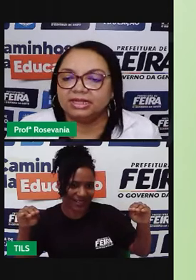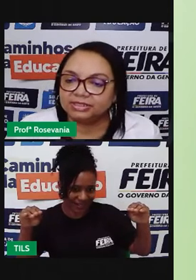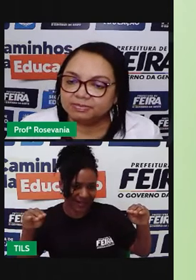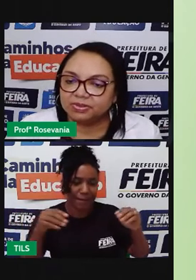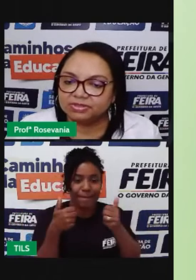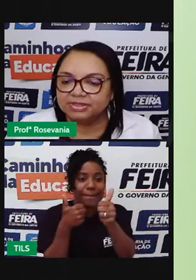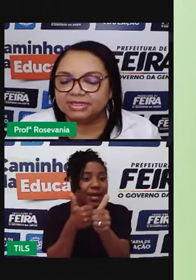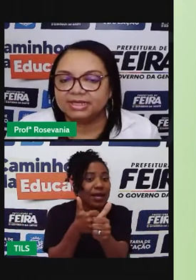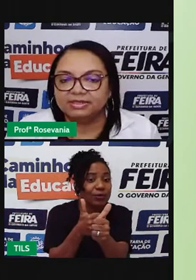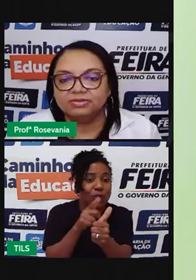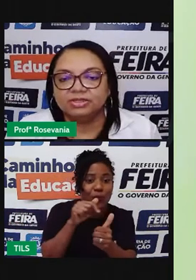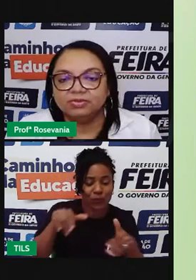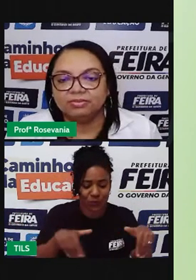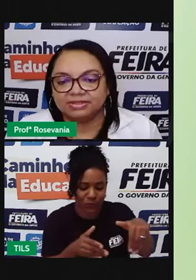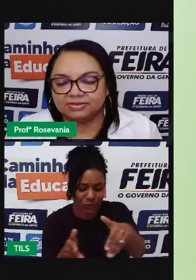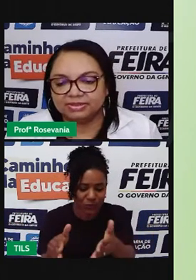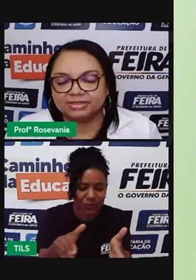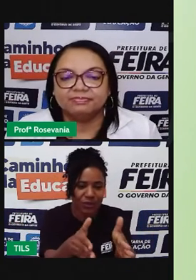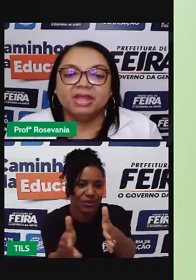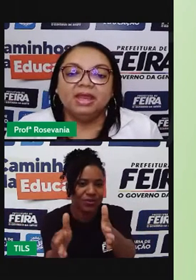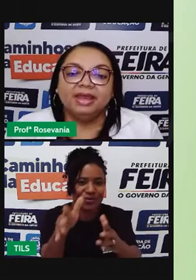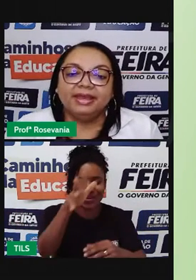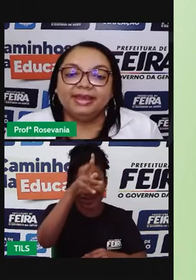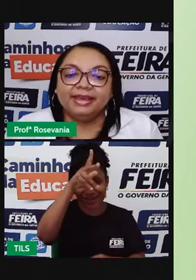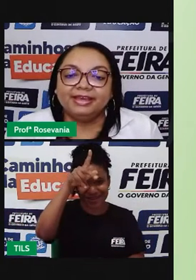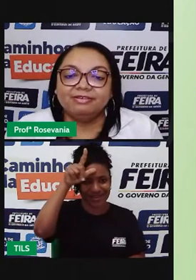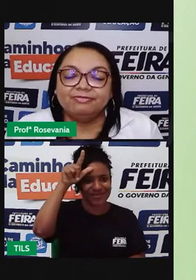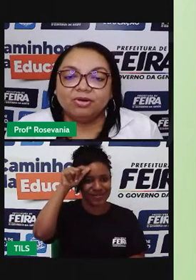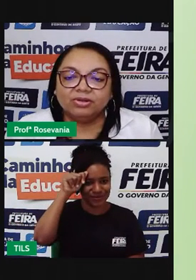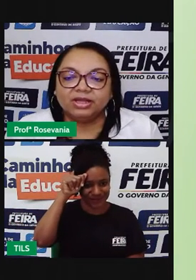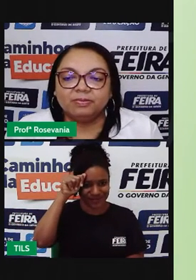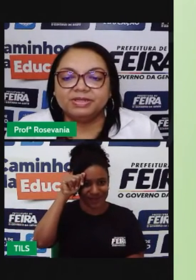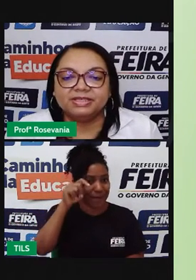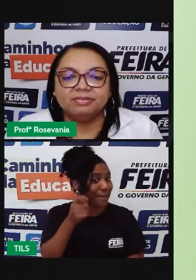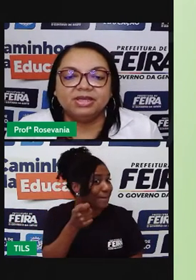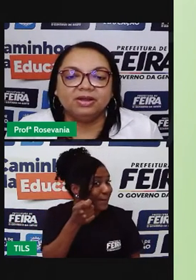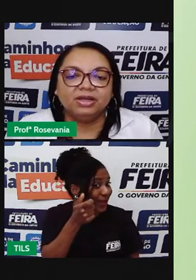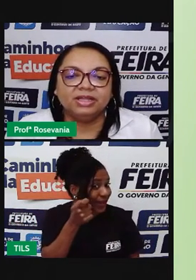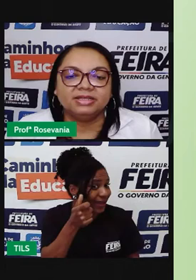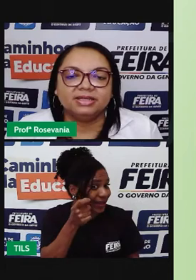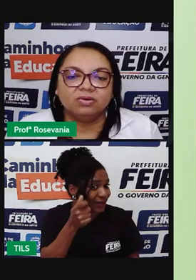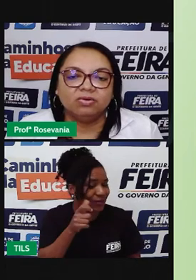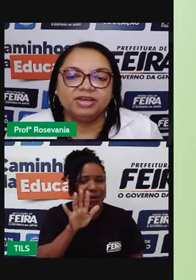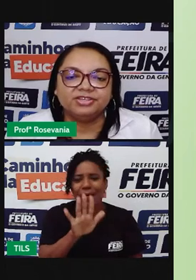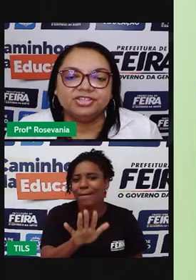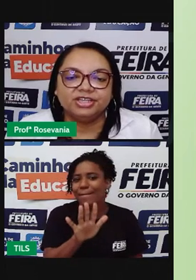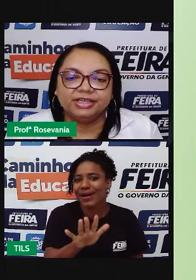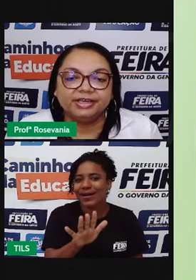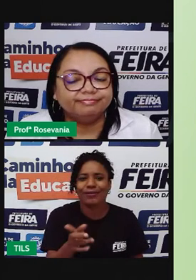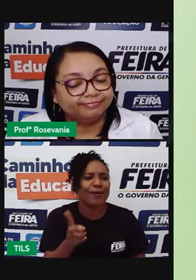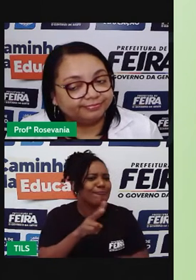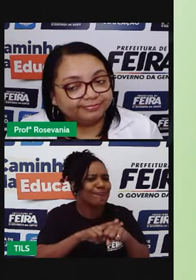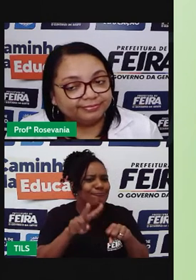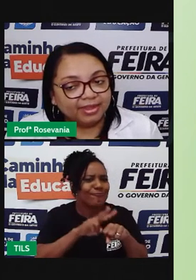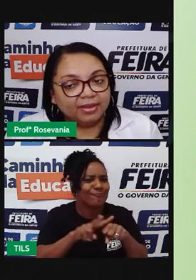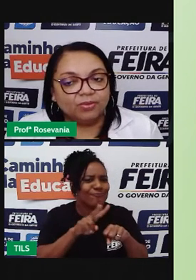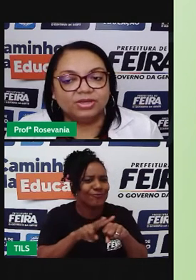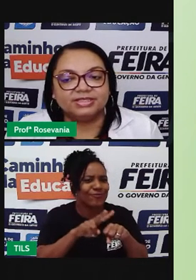concentradas próximas das áreas do rio Amazônia. E, em volta, eu percebo que agora tem essa cor verdinha aqui.